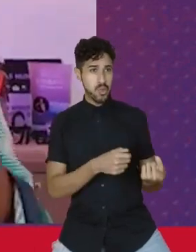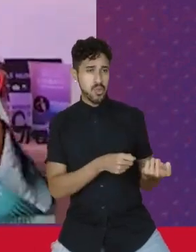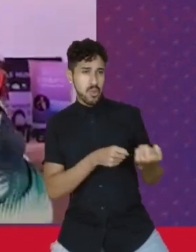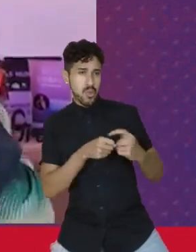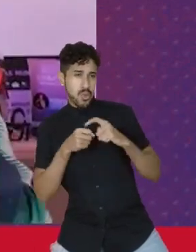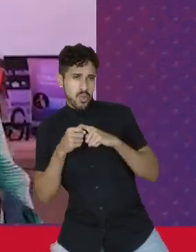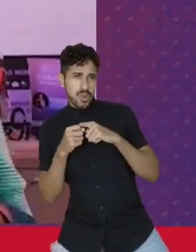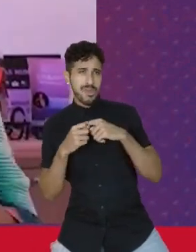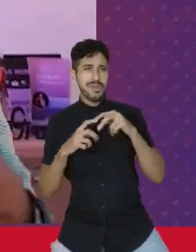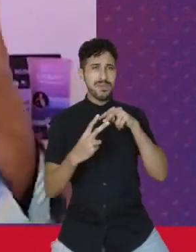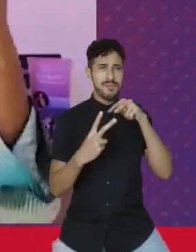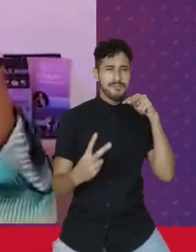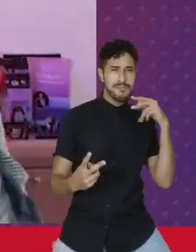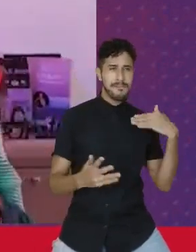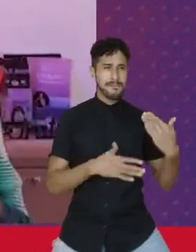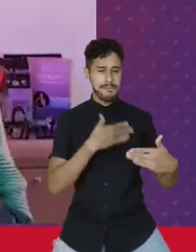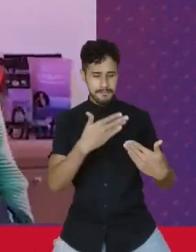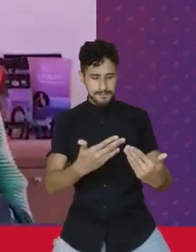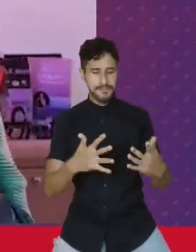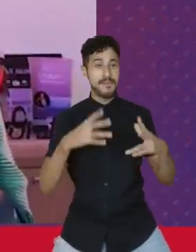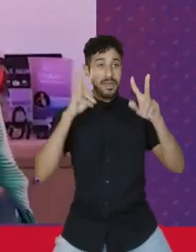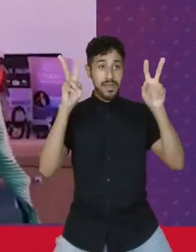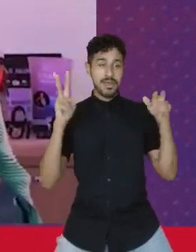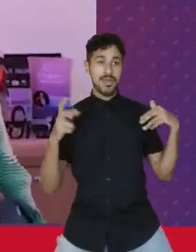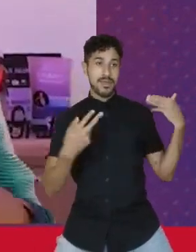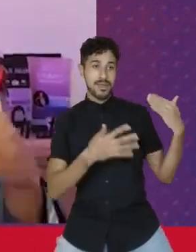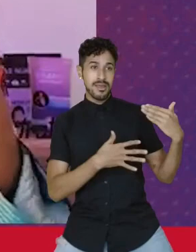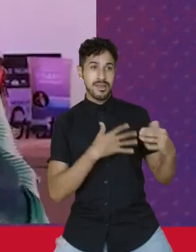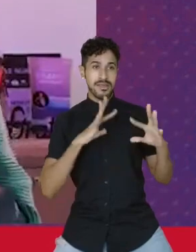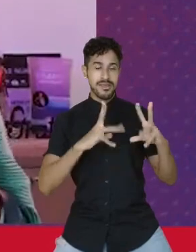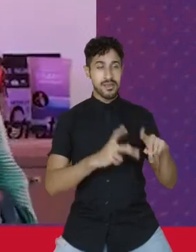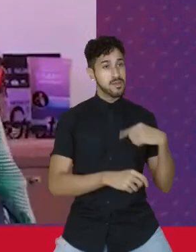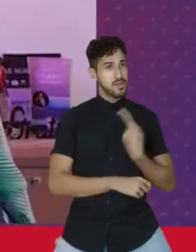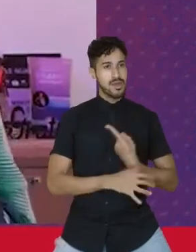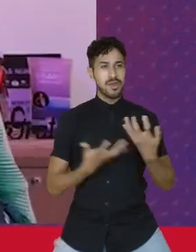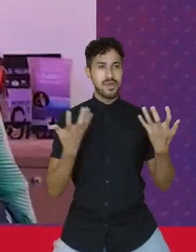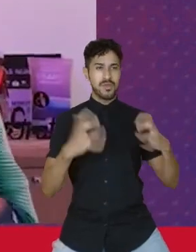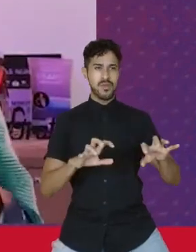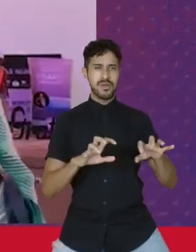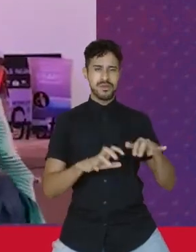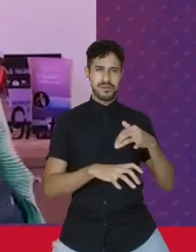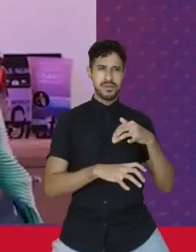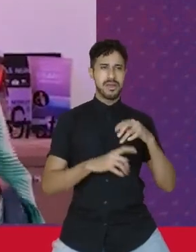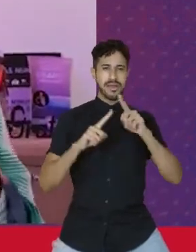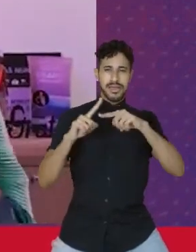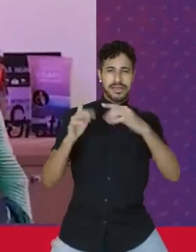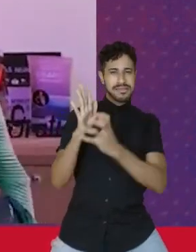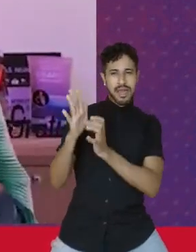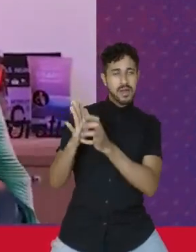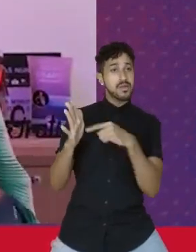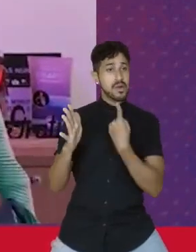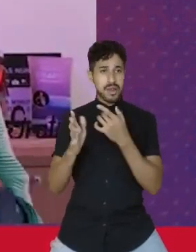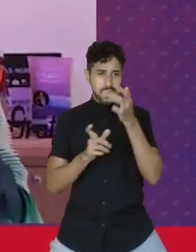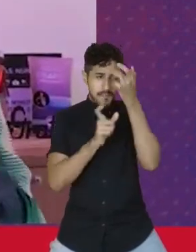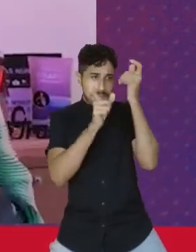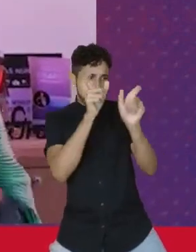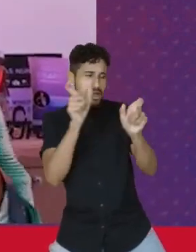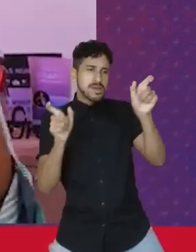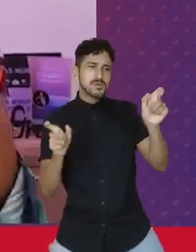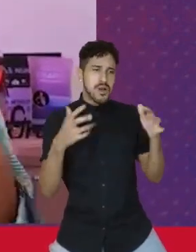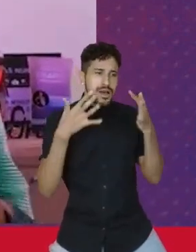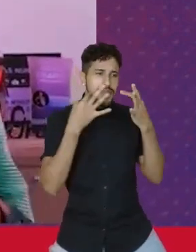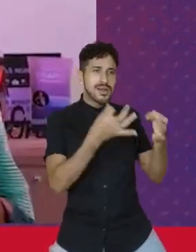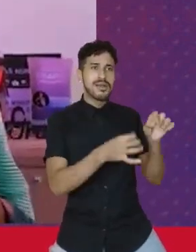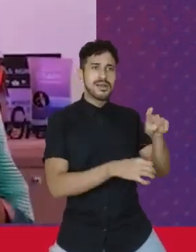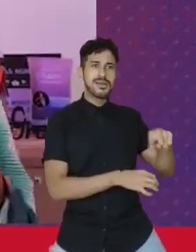esses caminhos, esses percursos, essas trajetórias. A gente não quer estatísticas, a gente quer pessoas, a gente não